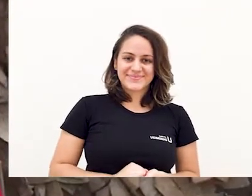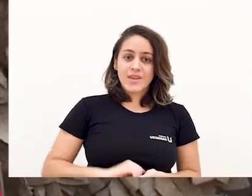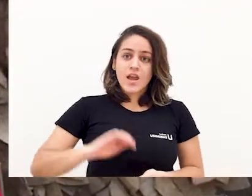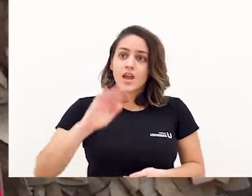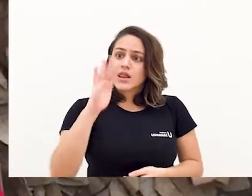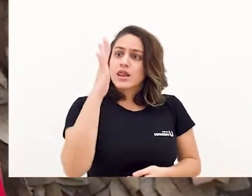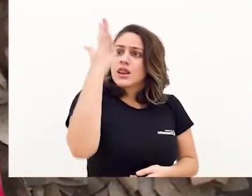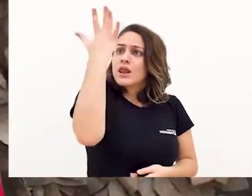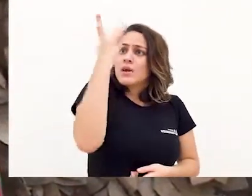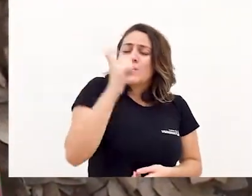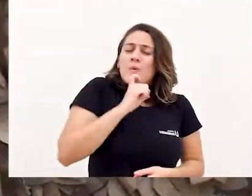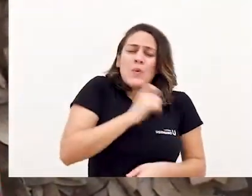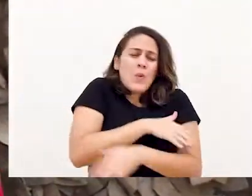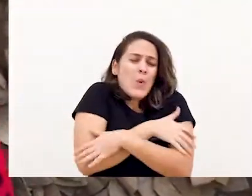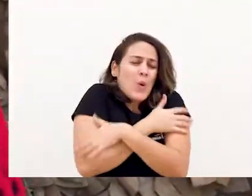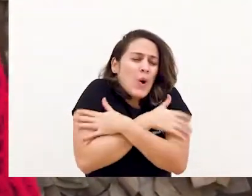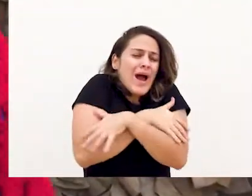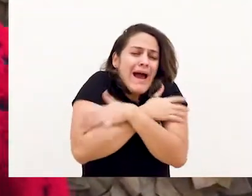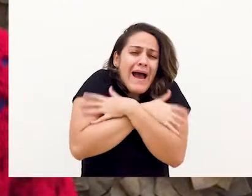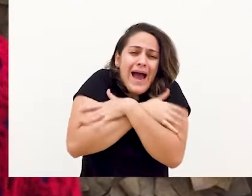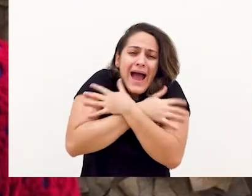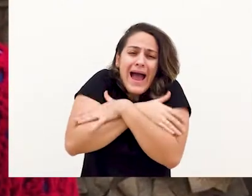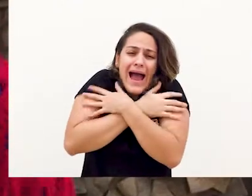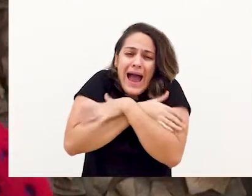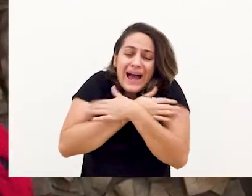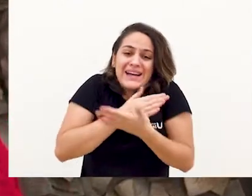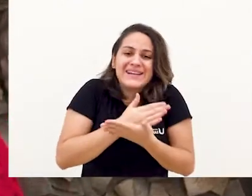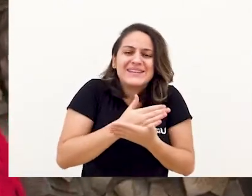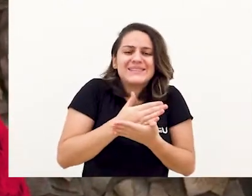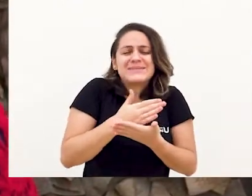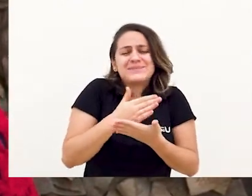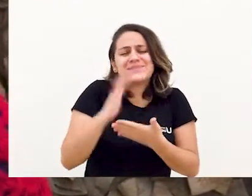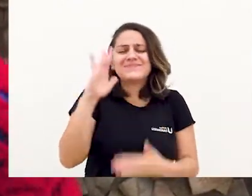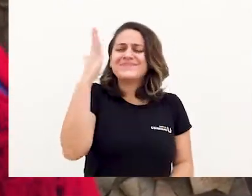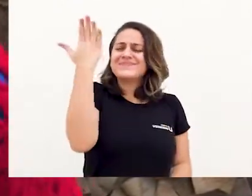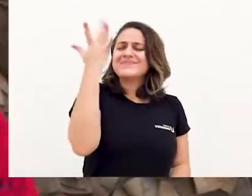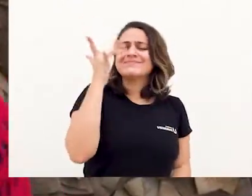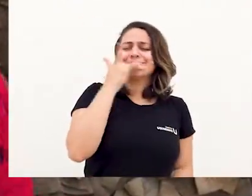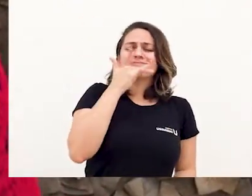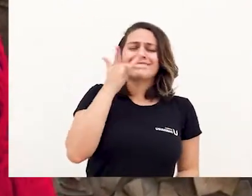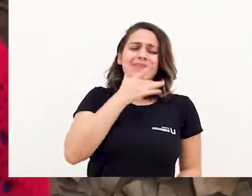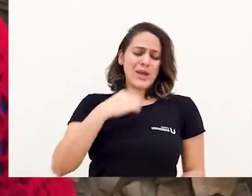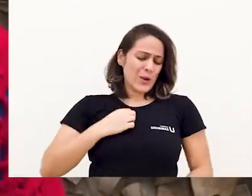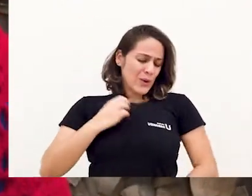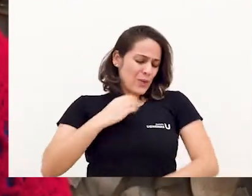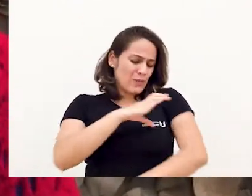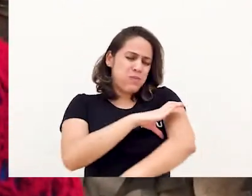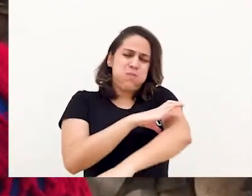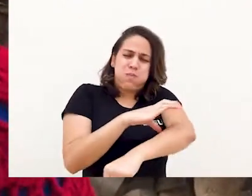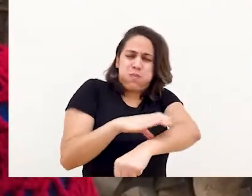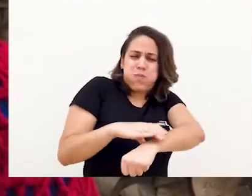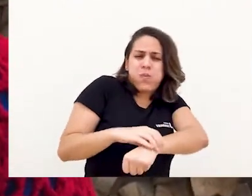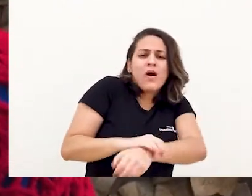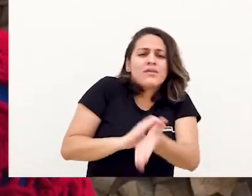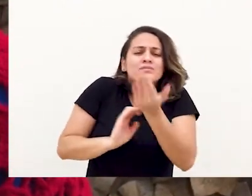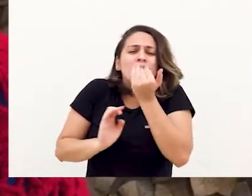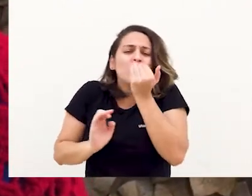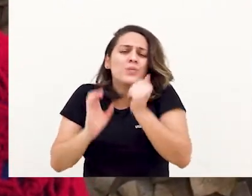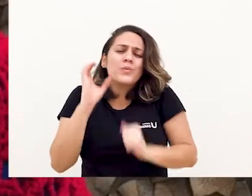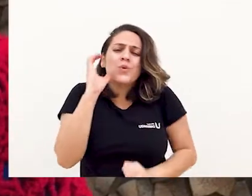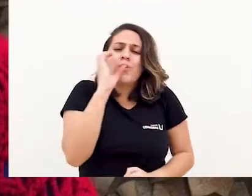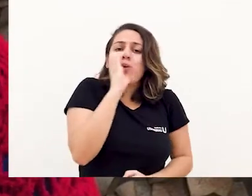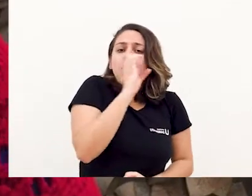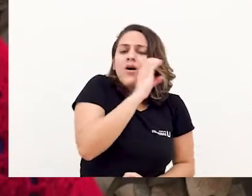Chegou o inverno, a estação mais aconchegante do ano, com roupas fofinhas, comidas quentinhas,